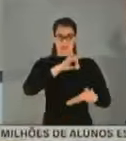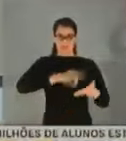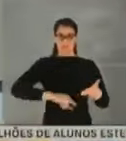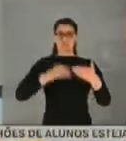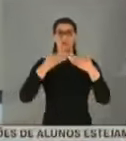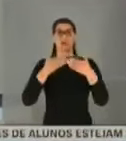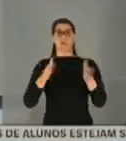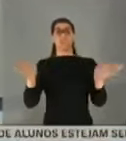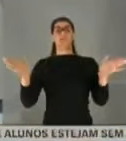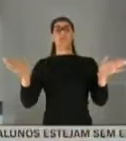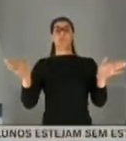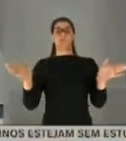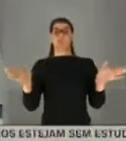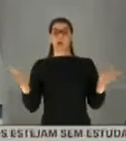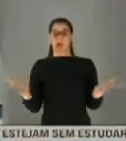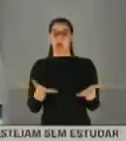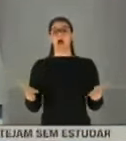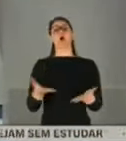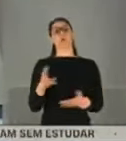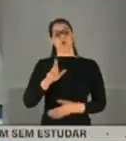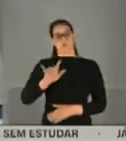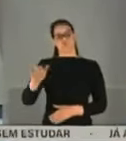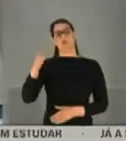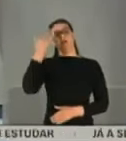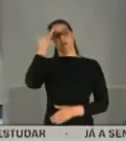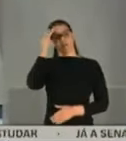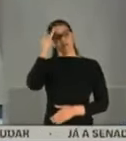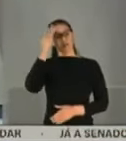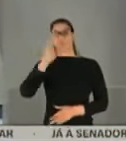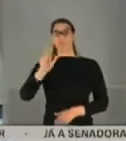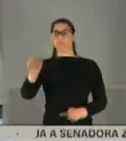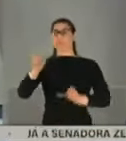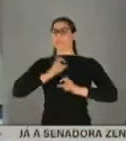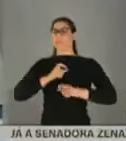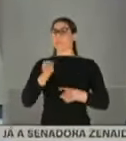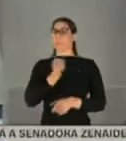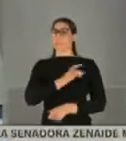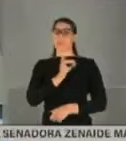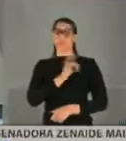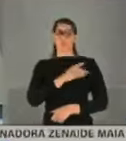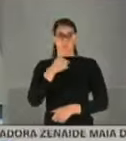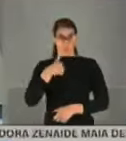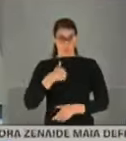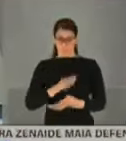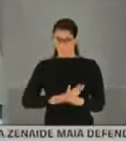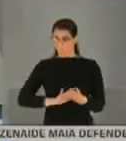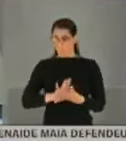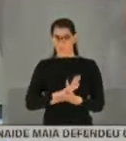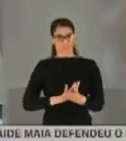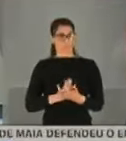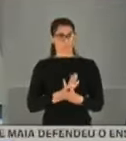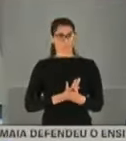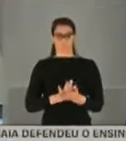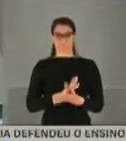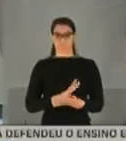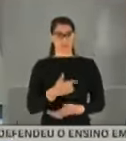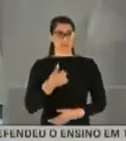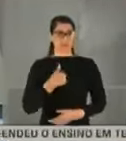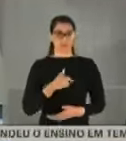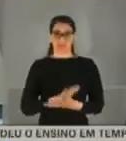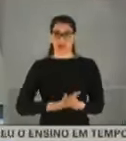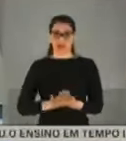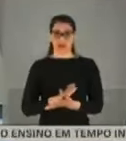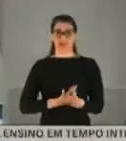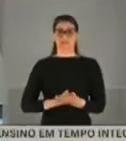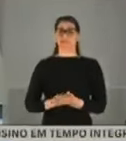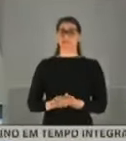parece que eles vão entender que isso não me intimida. Não me intimida ele, não me intimida o